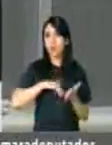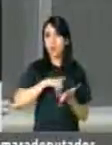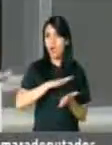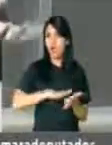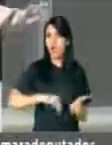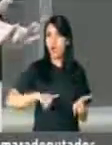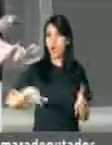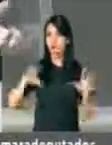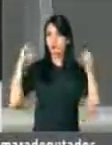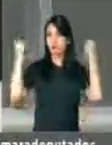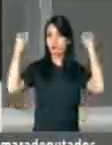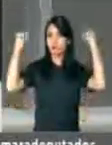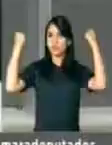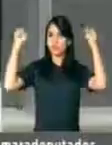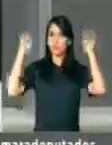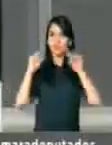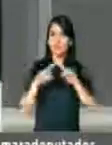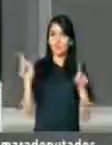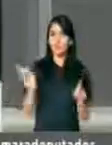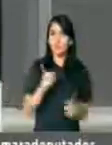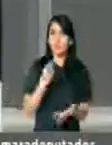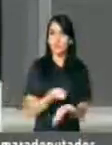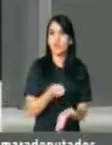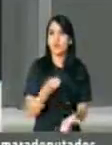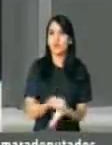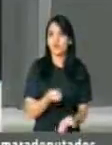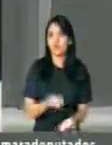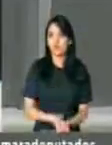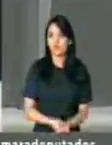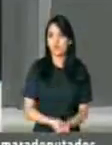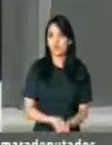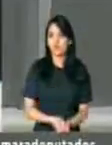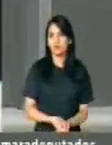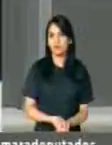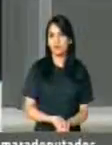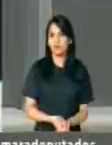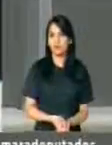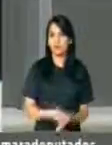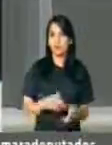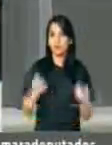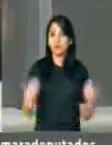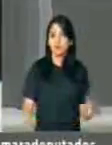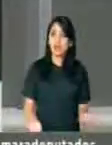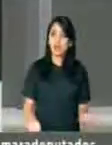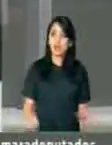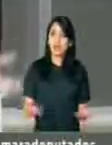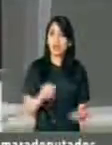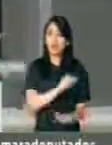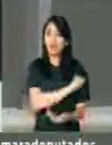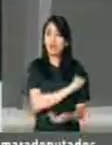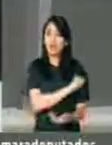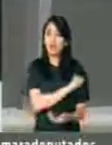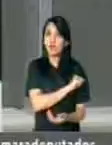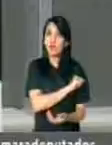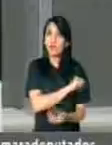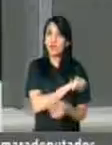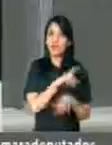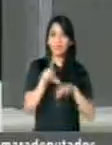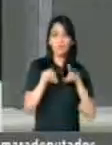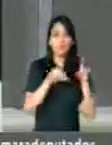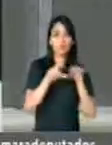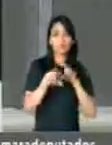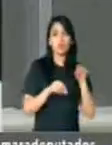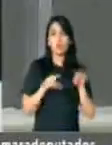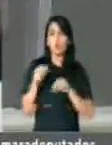Mas não é obrigatória, senhor presidente, não sendo obrigatória, cada um vai montar a sua rede, cada escola